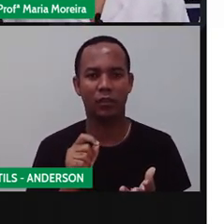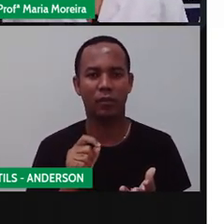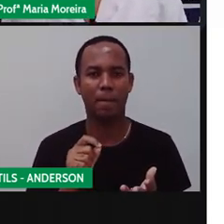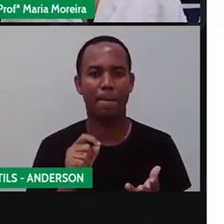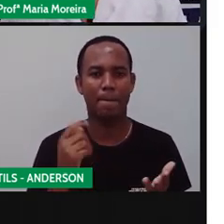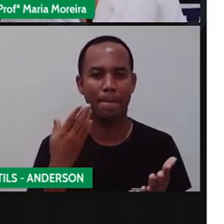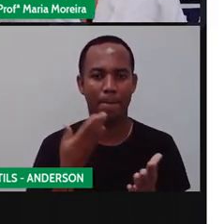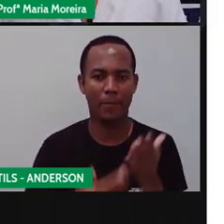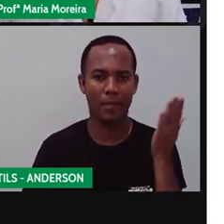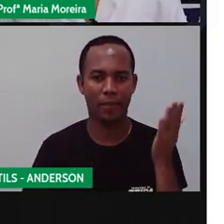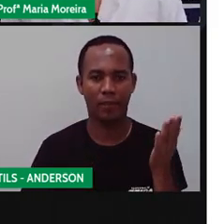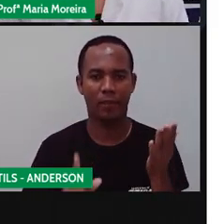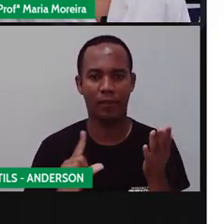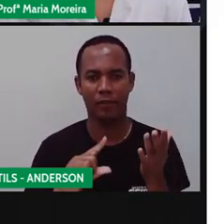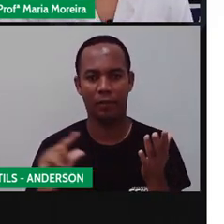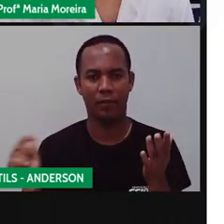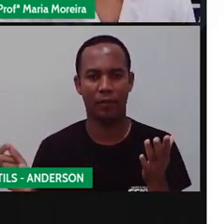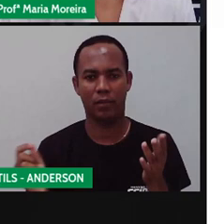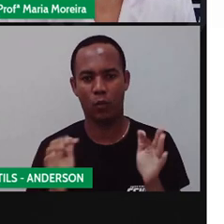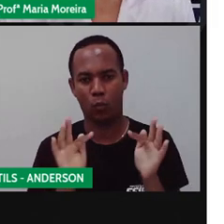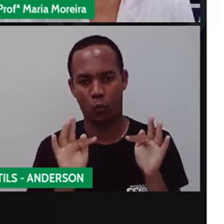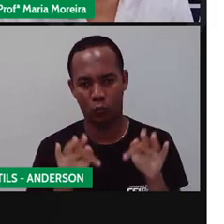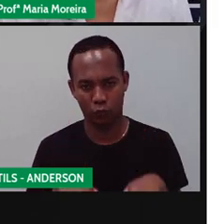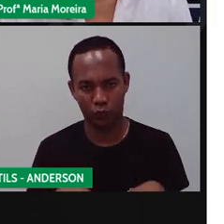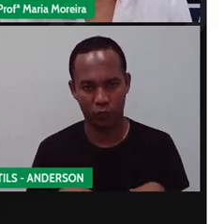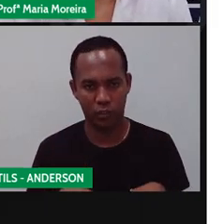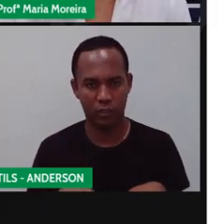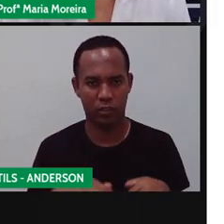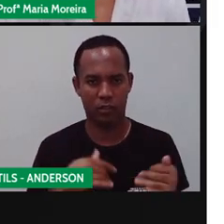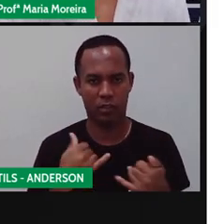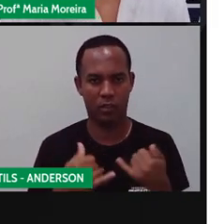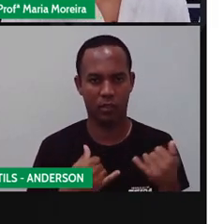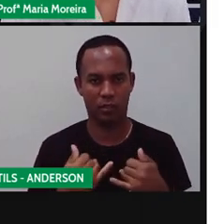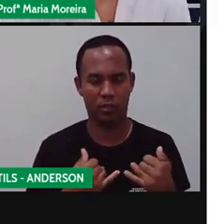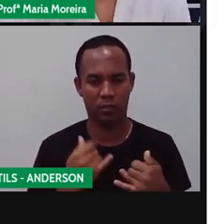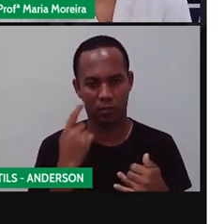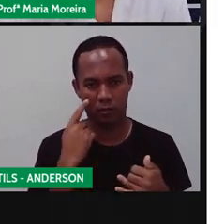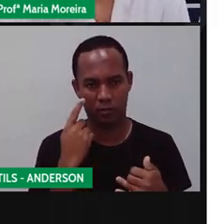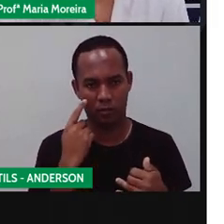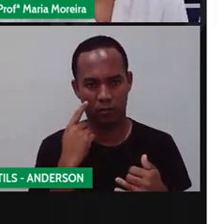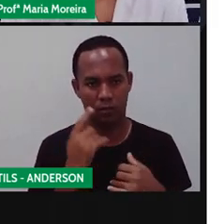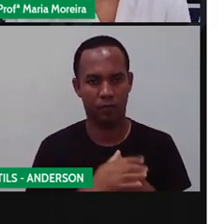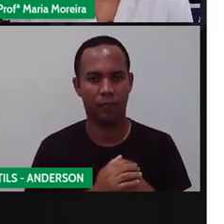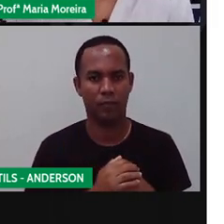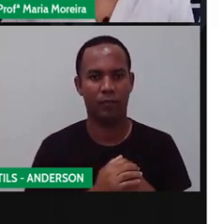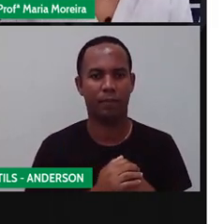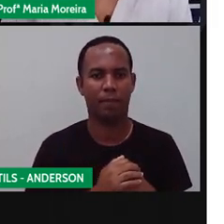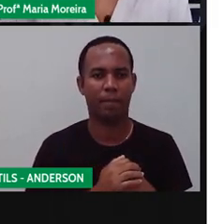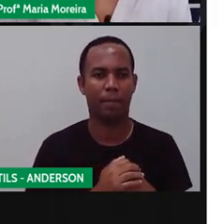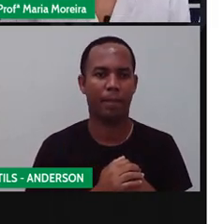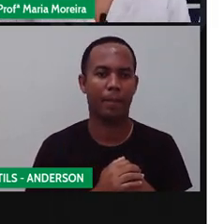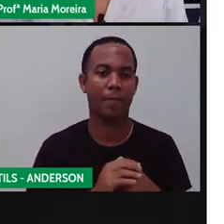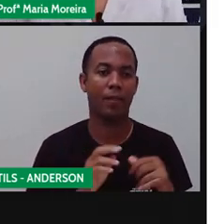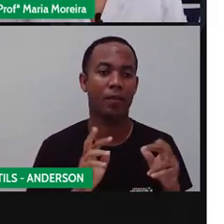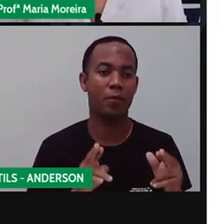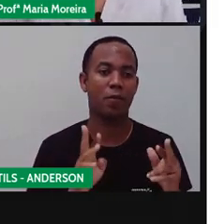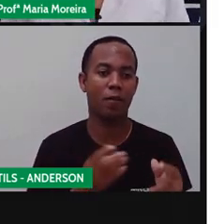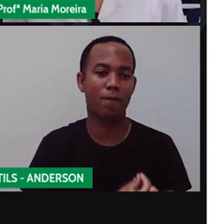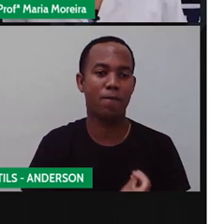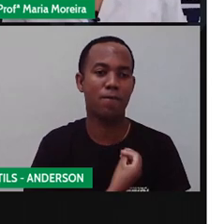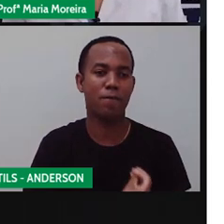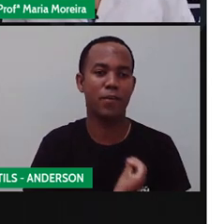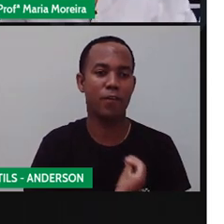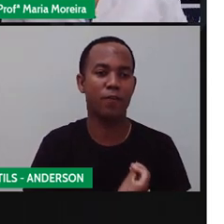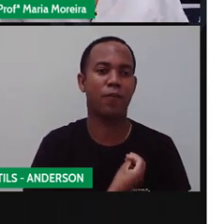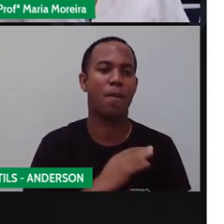fazer o quê? Vai sair. O último a permanecer no jogo vence. É o nosso vivo ou morto. O a faz? Vivo, morto,